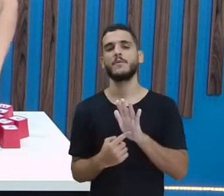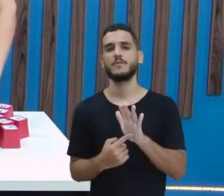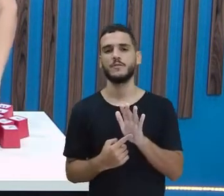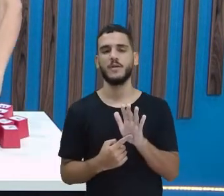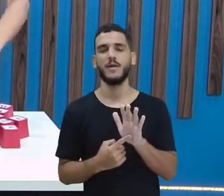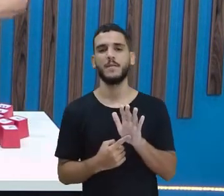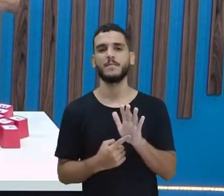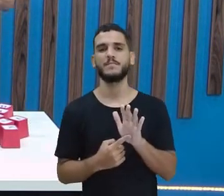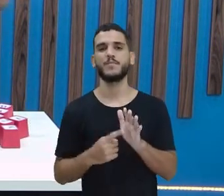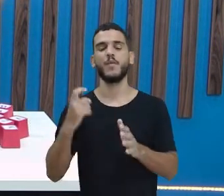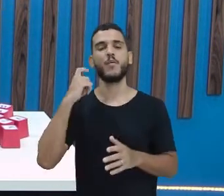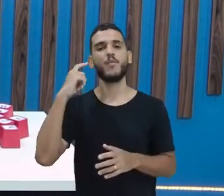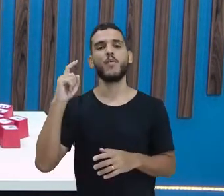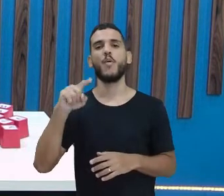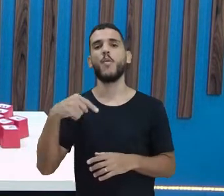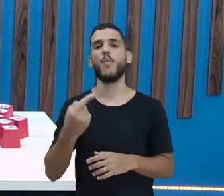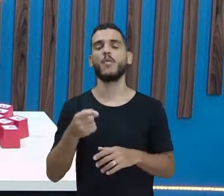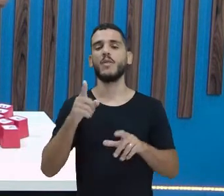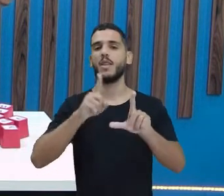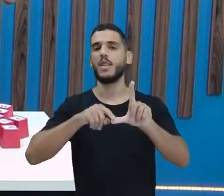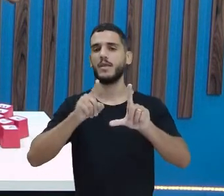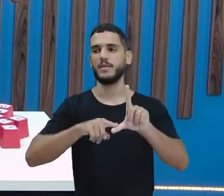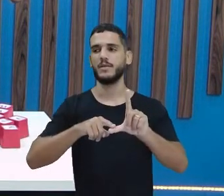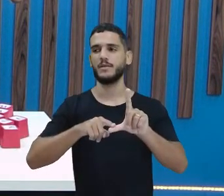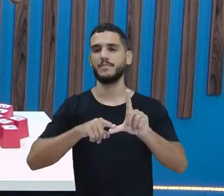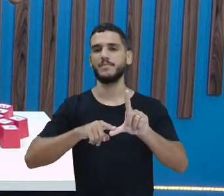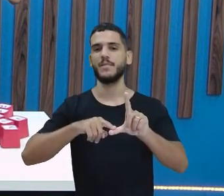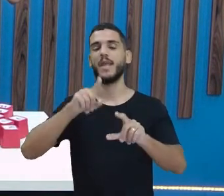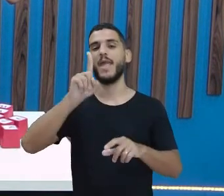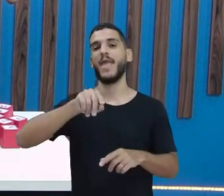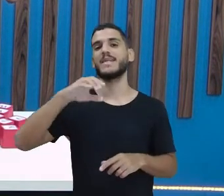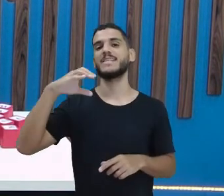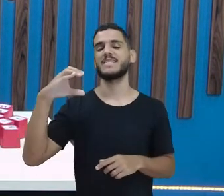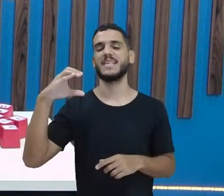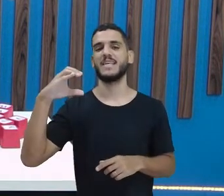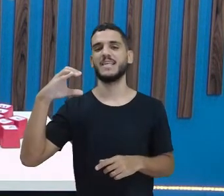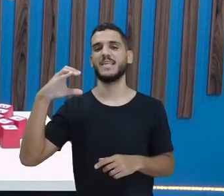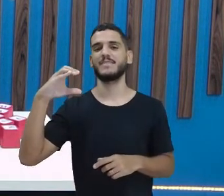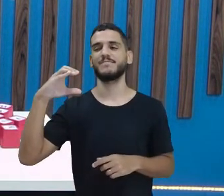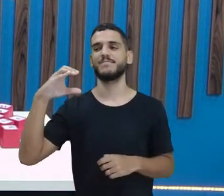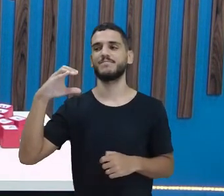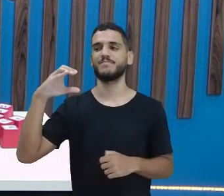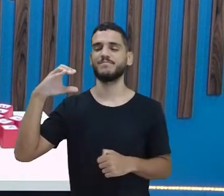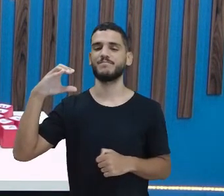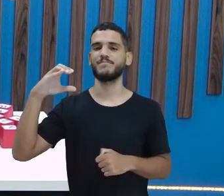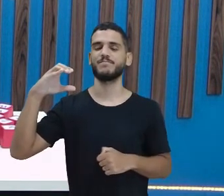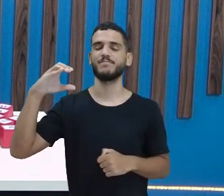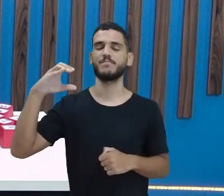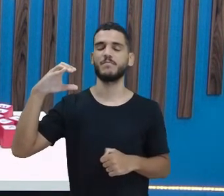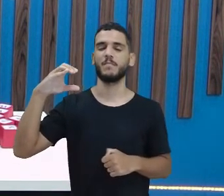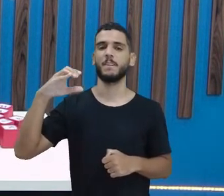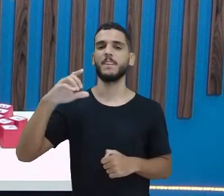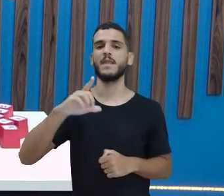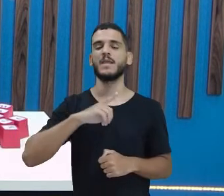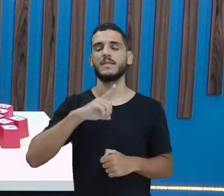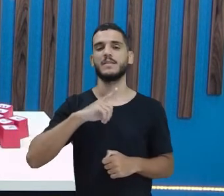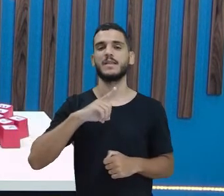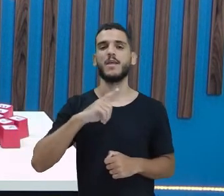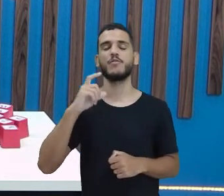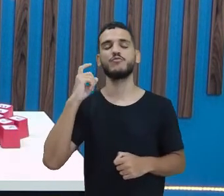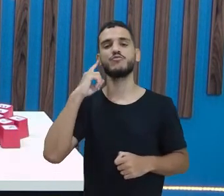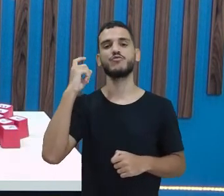tem variação. É a letra C. Essa letra aqui, C, ela tem o som de